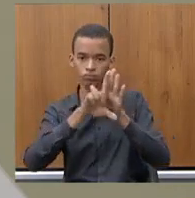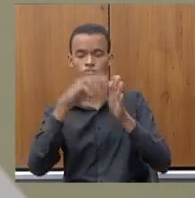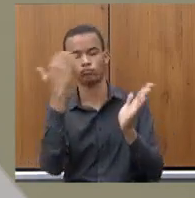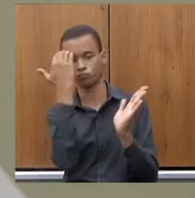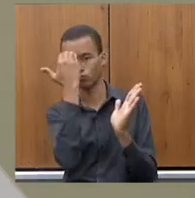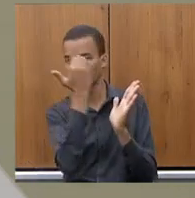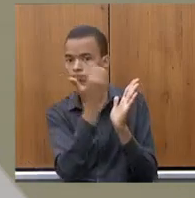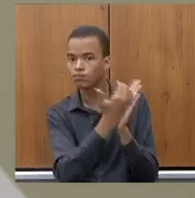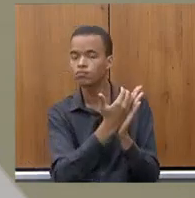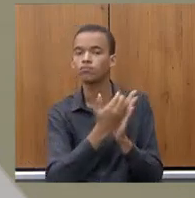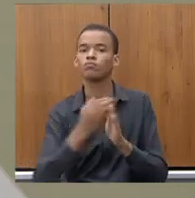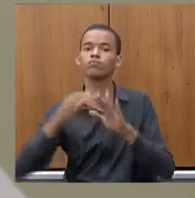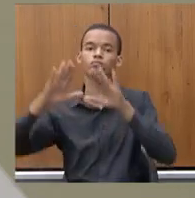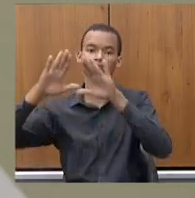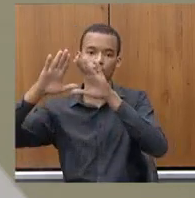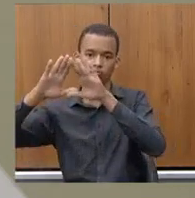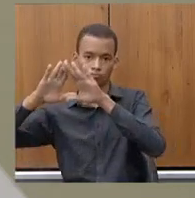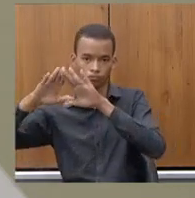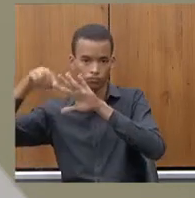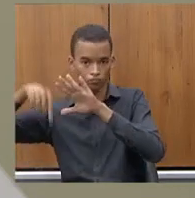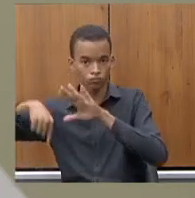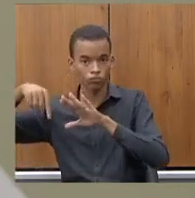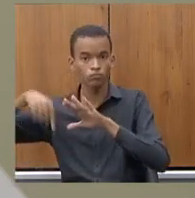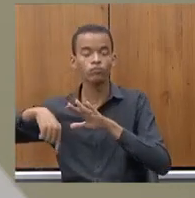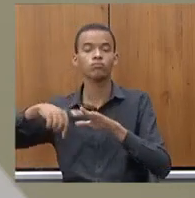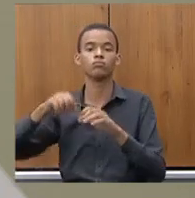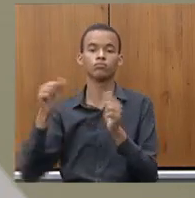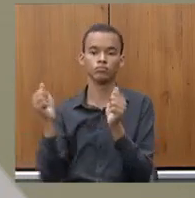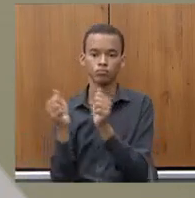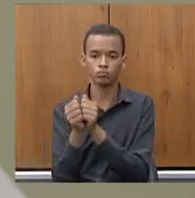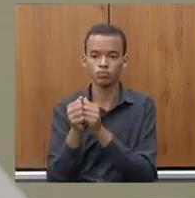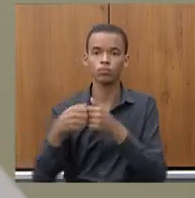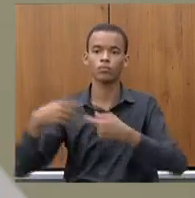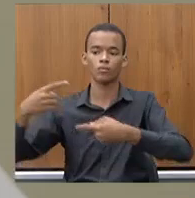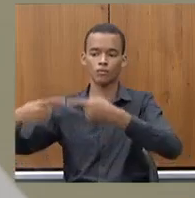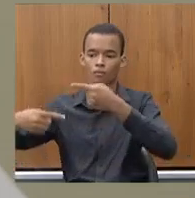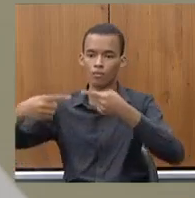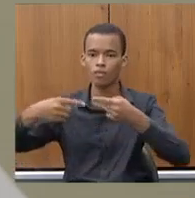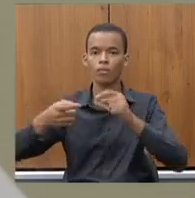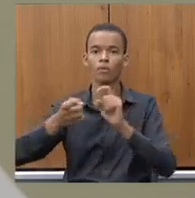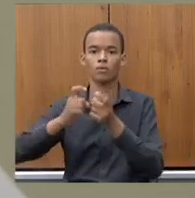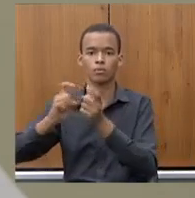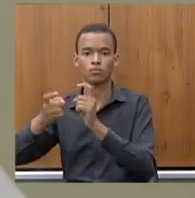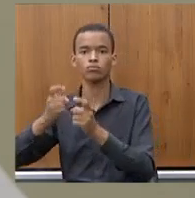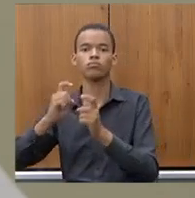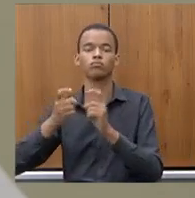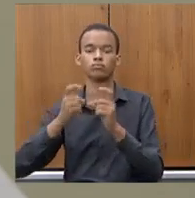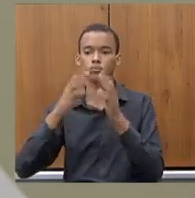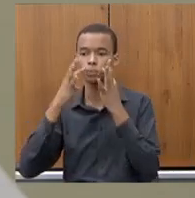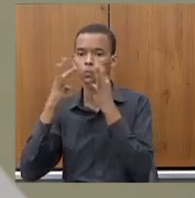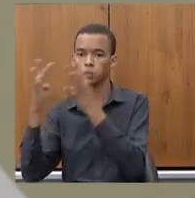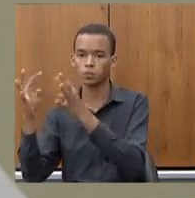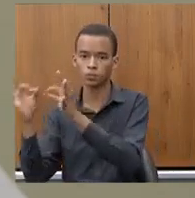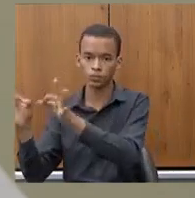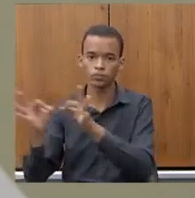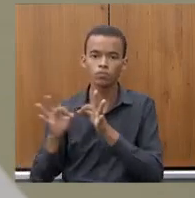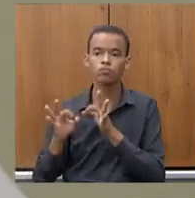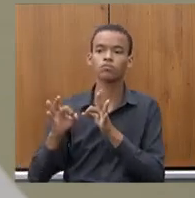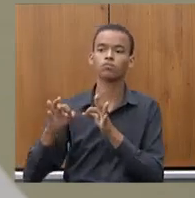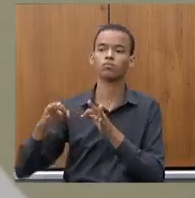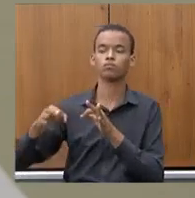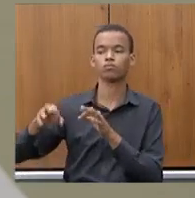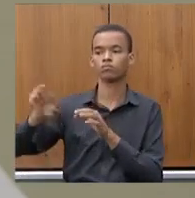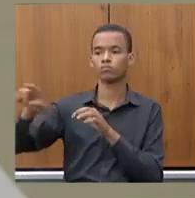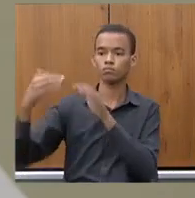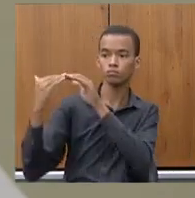essa casa legislativa um diálogo construtivo ouvindo os contrapontos e todos